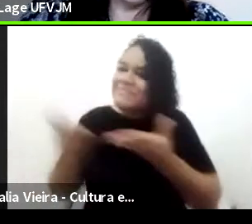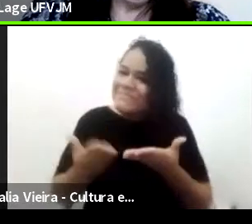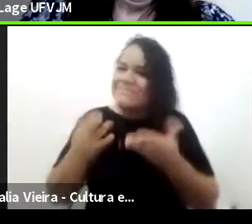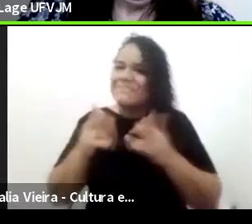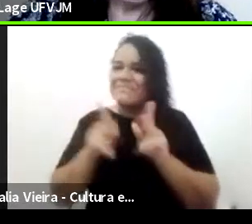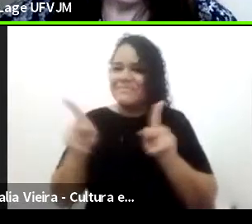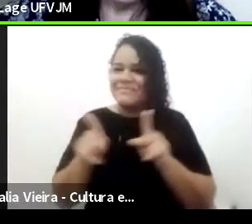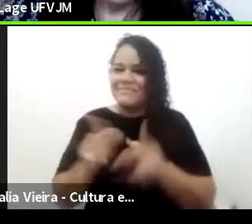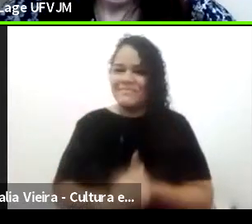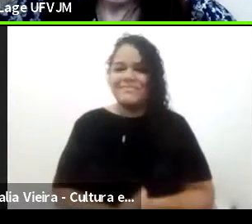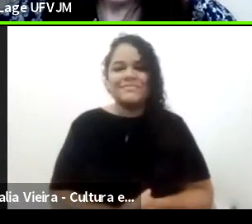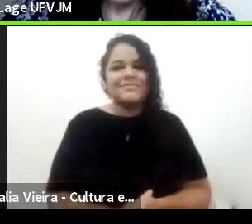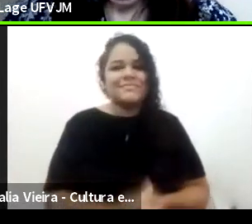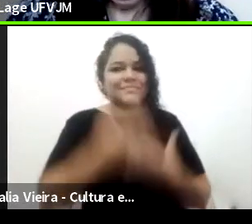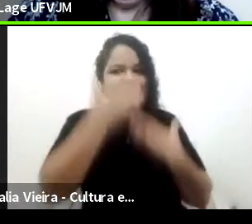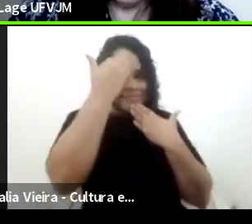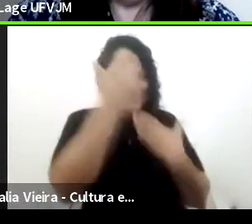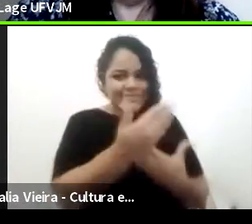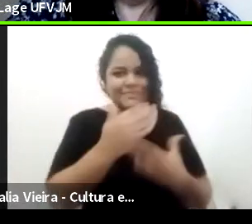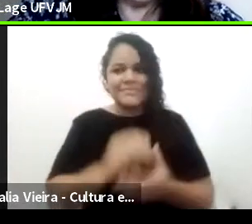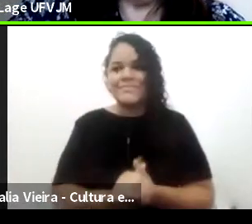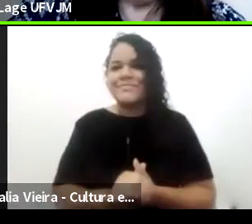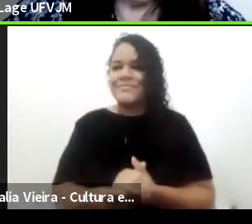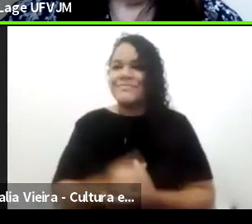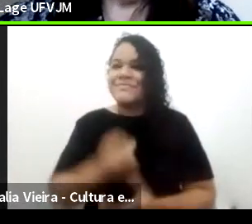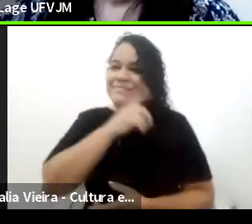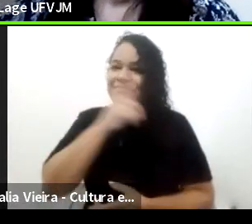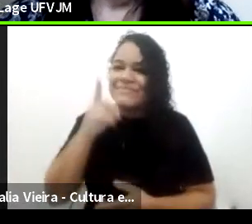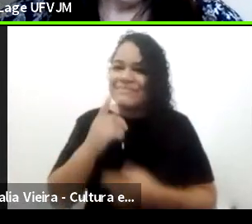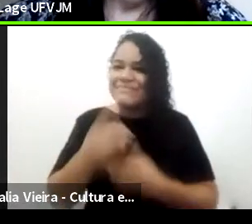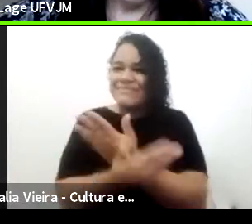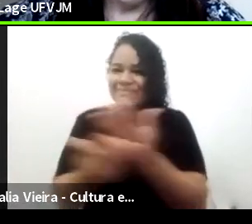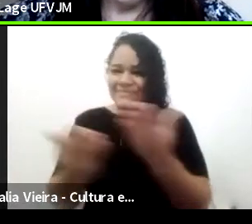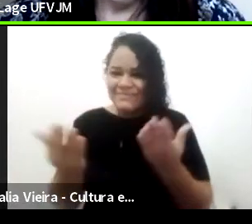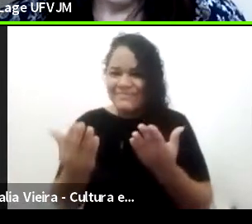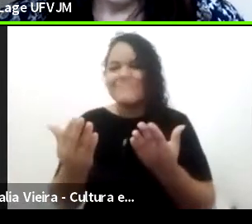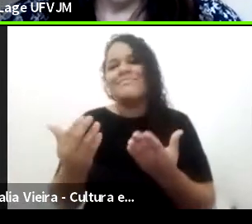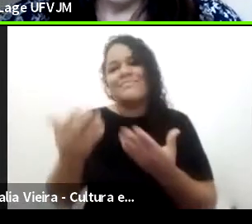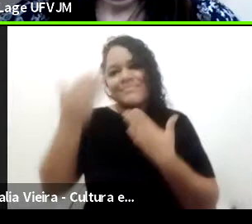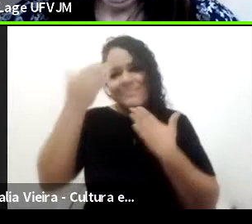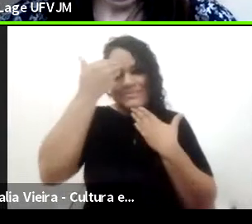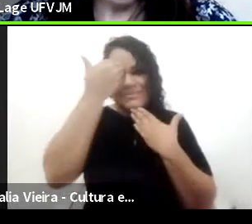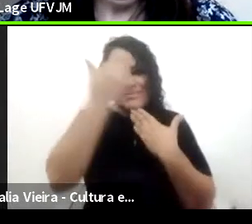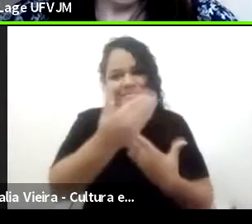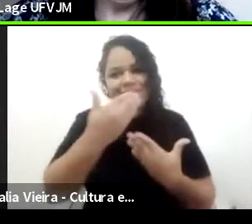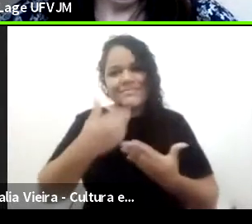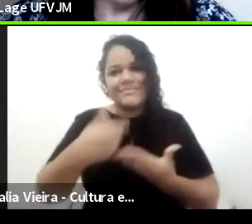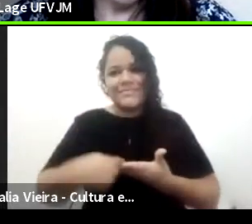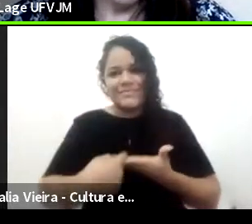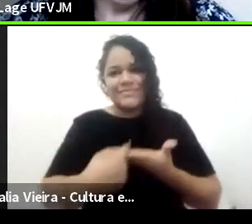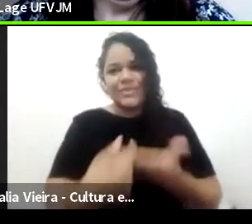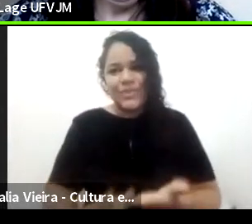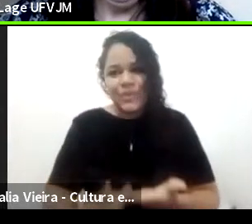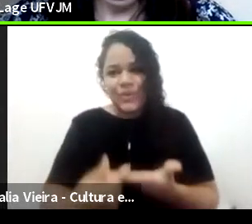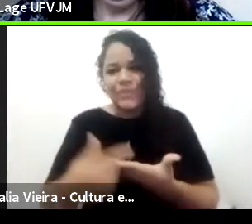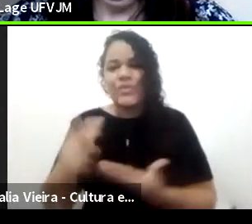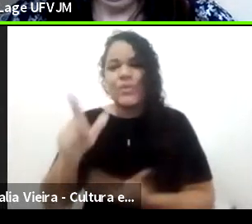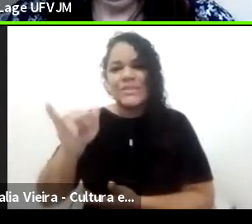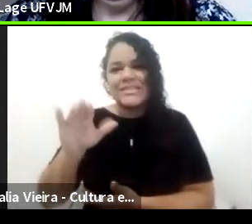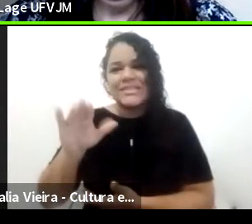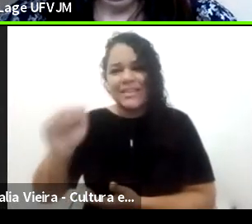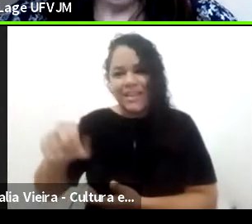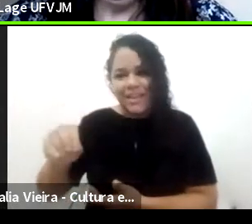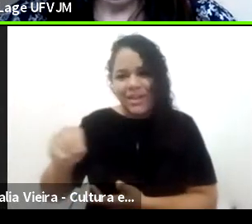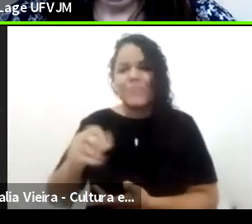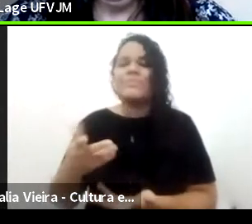Bom dia a todos. Gostaria de agradecer o convite feito pelo Luciano. Acho que é uma